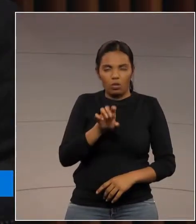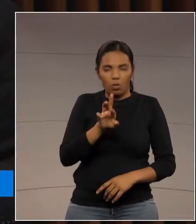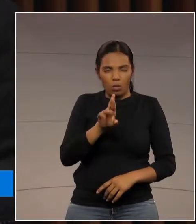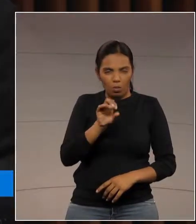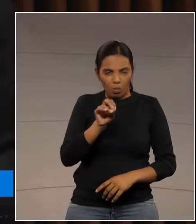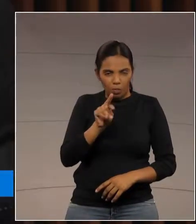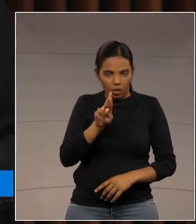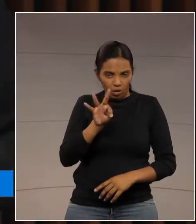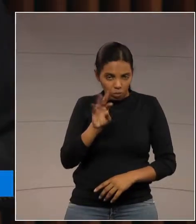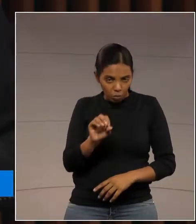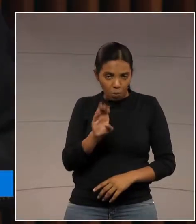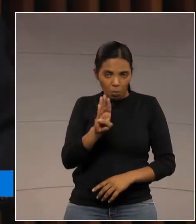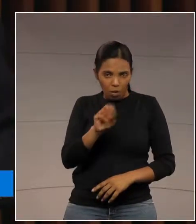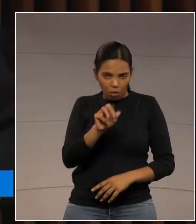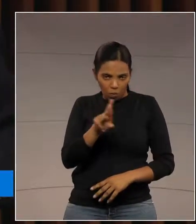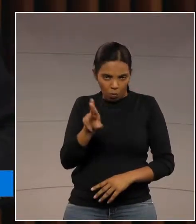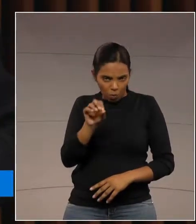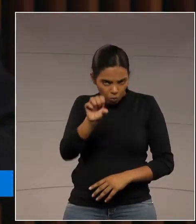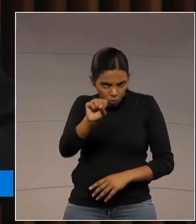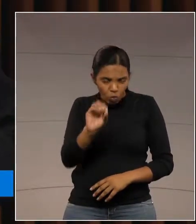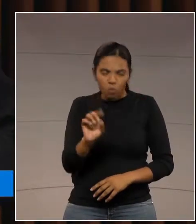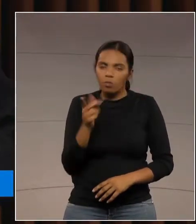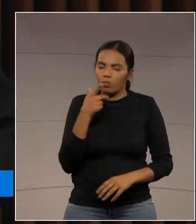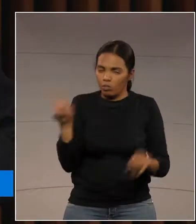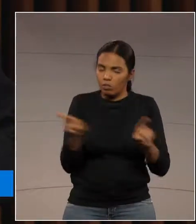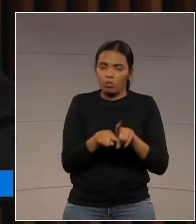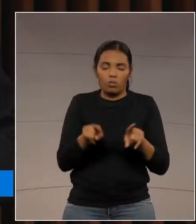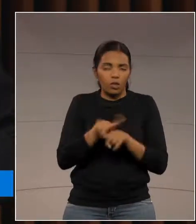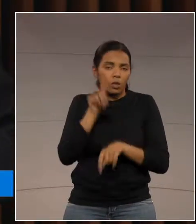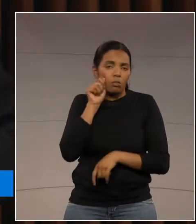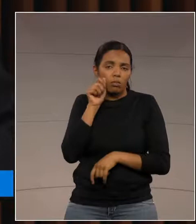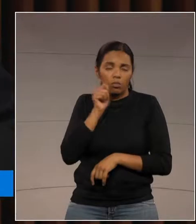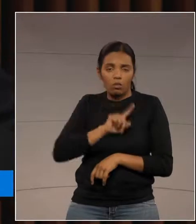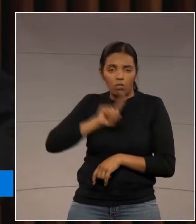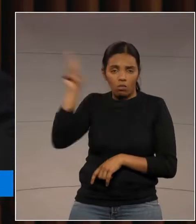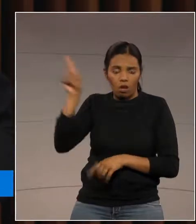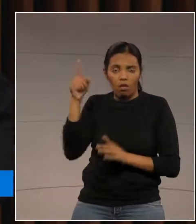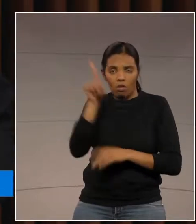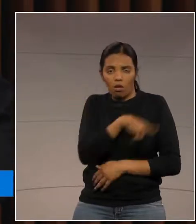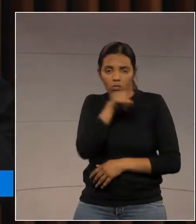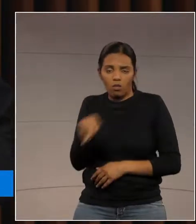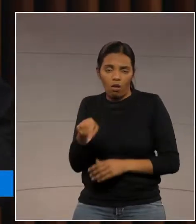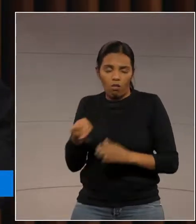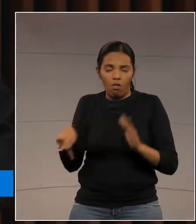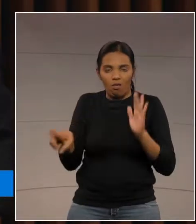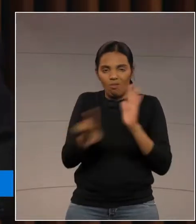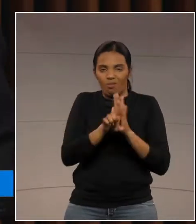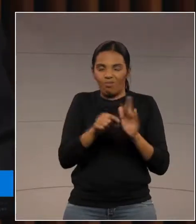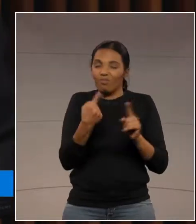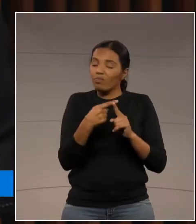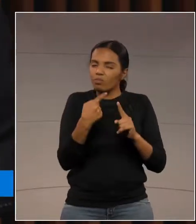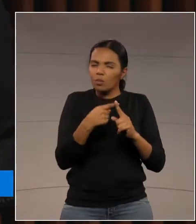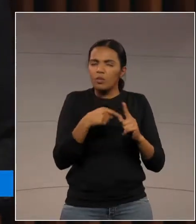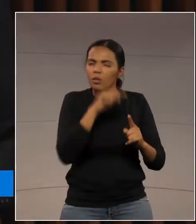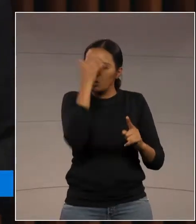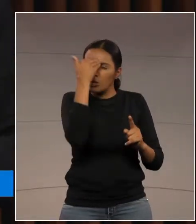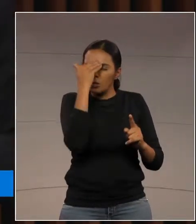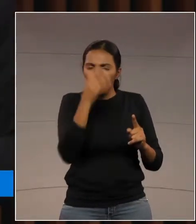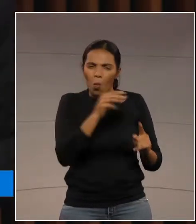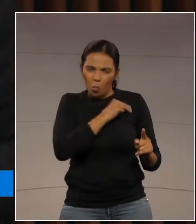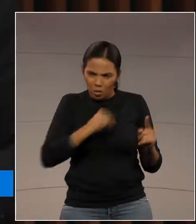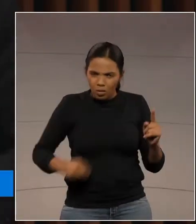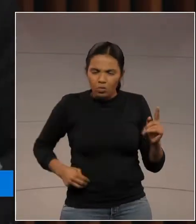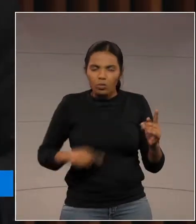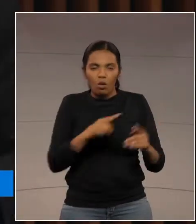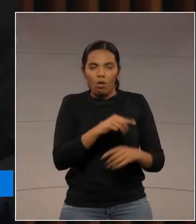de inconstitucionalidade de uma lei similar a essa do Estado da Lagoas, suspendeu a eficácia da lei por entendê-la como